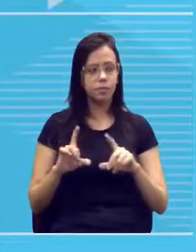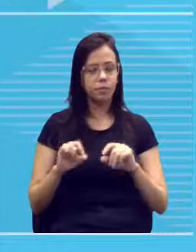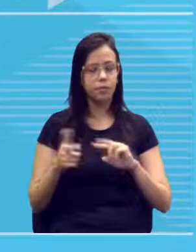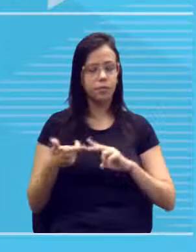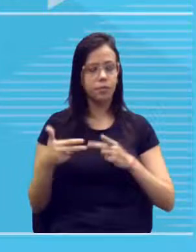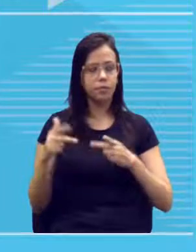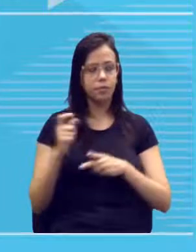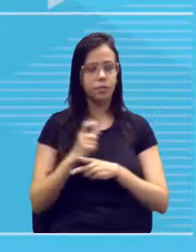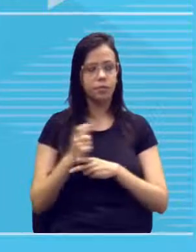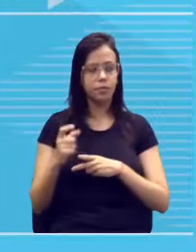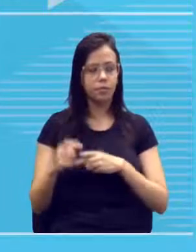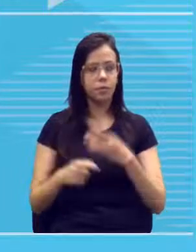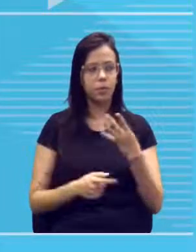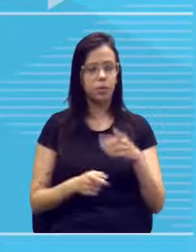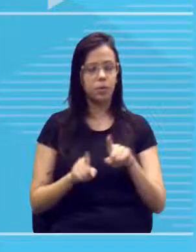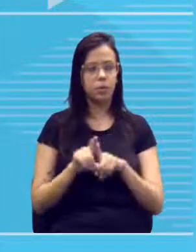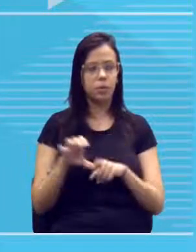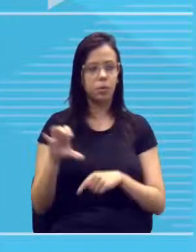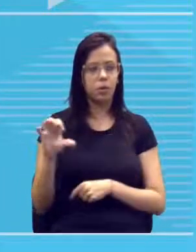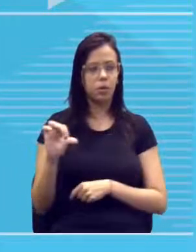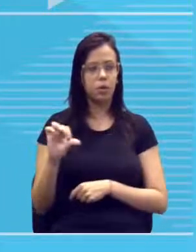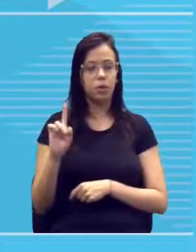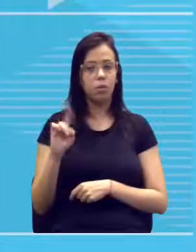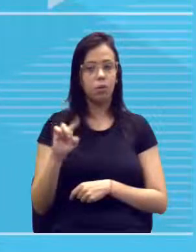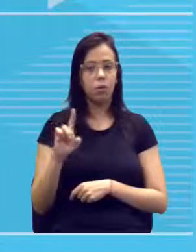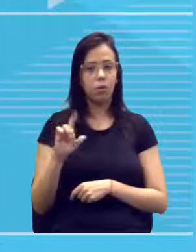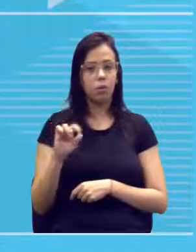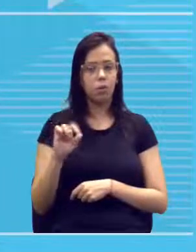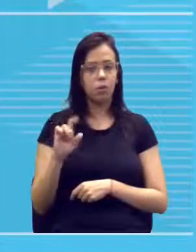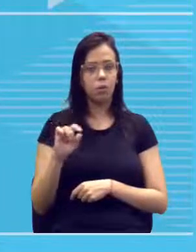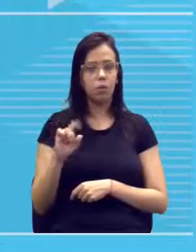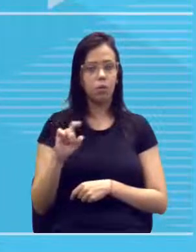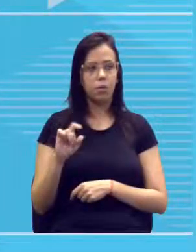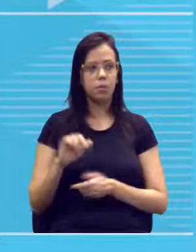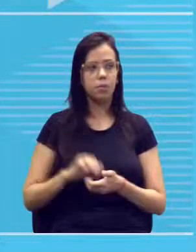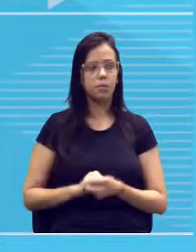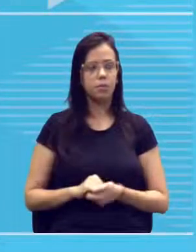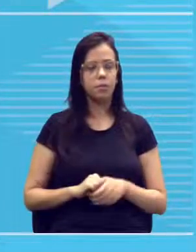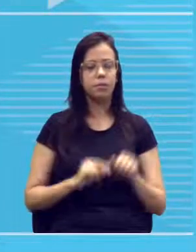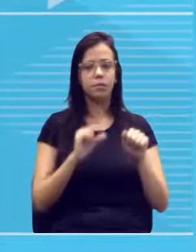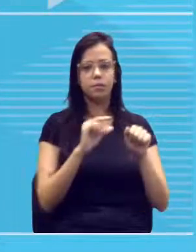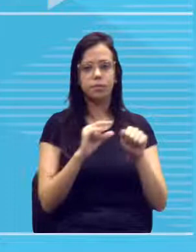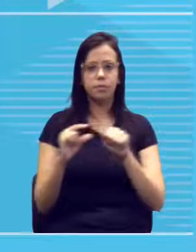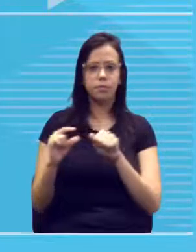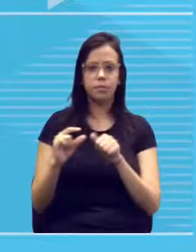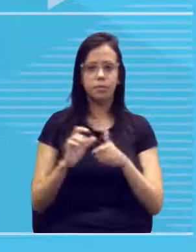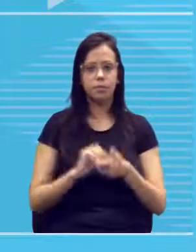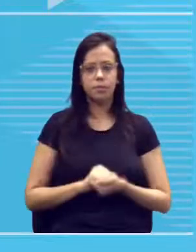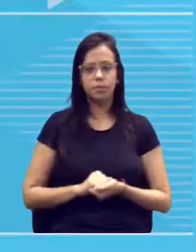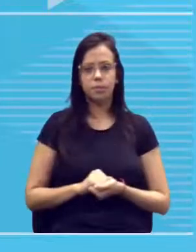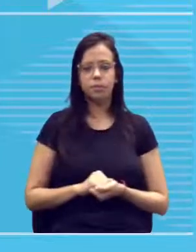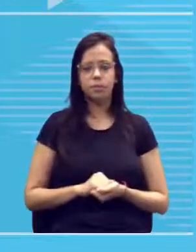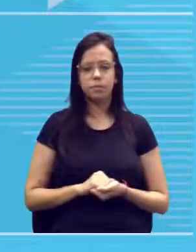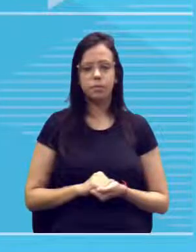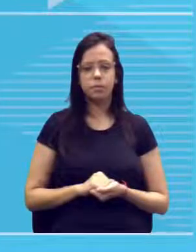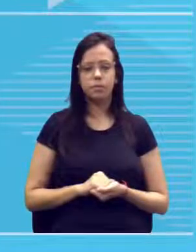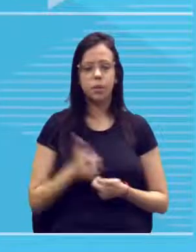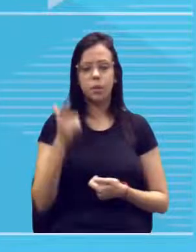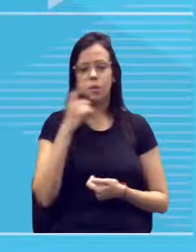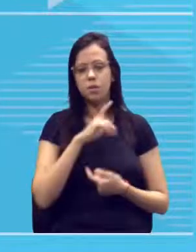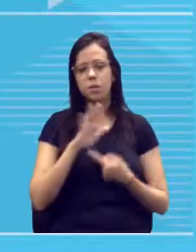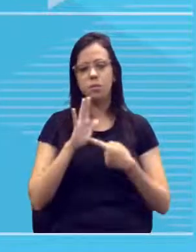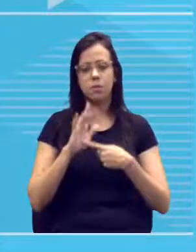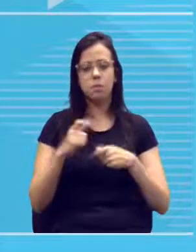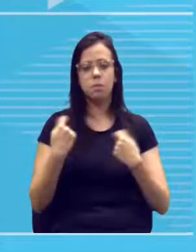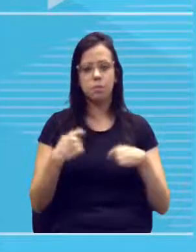gene quatro e nove são o quê? Azinho, Azinho. Pra se manifestar, tem que